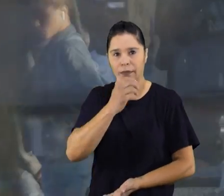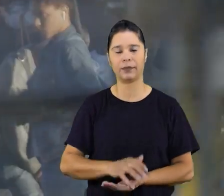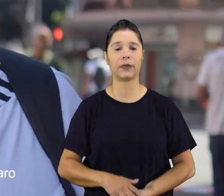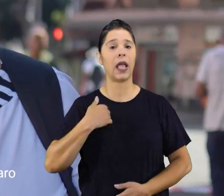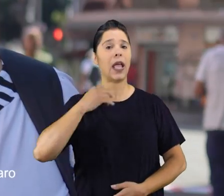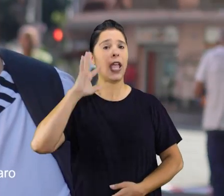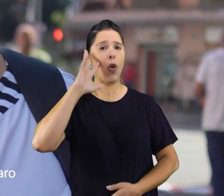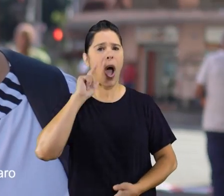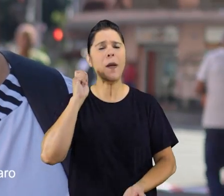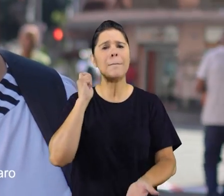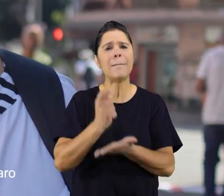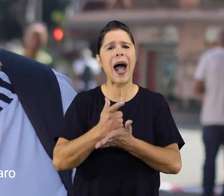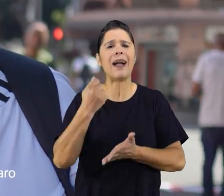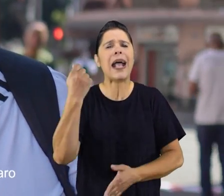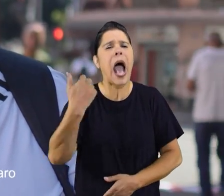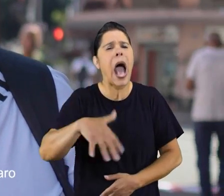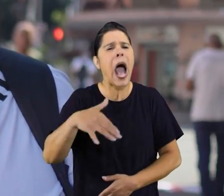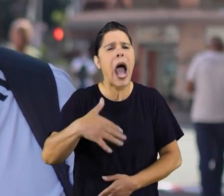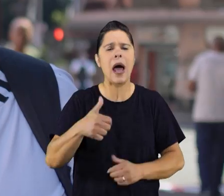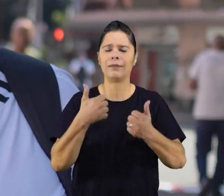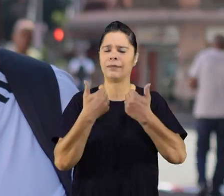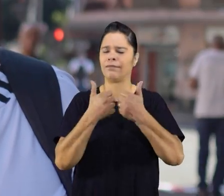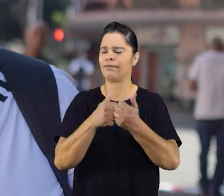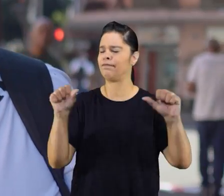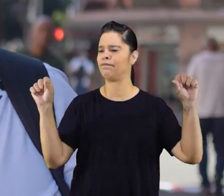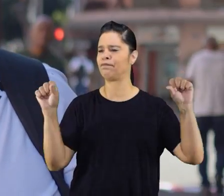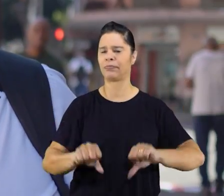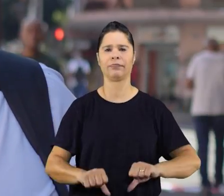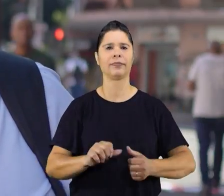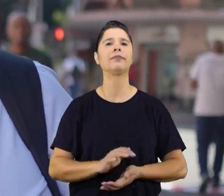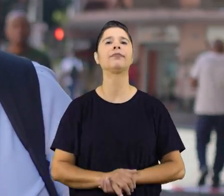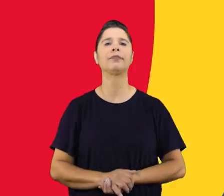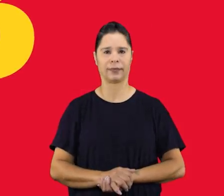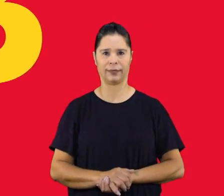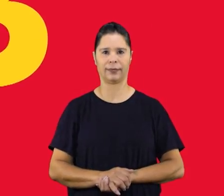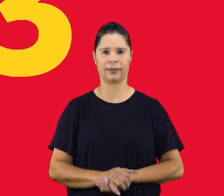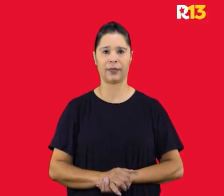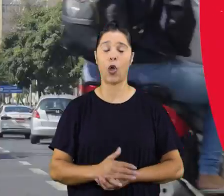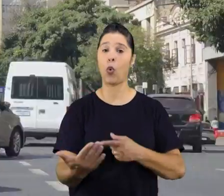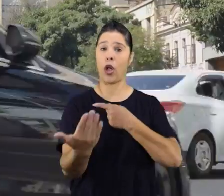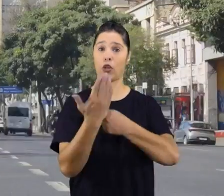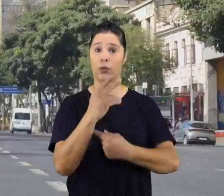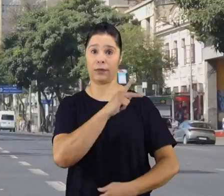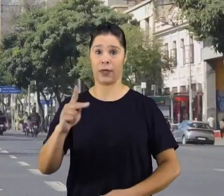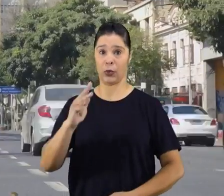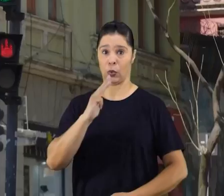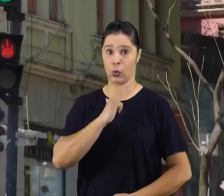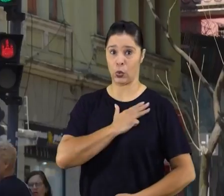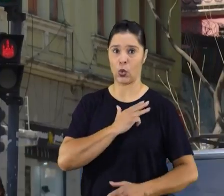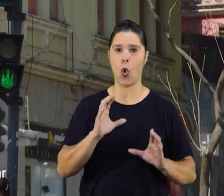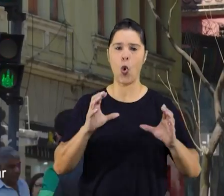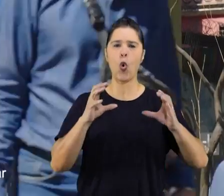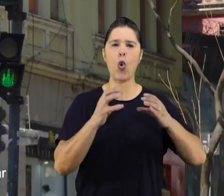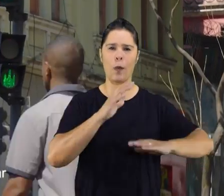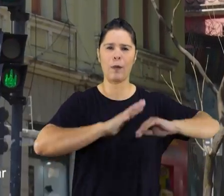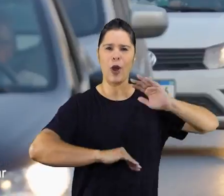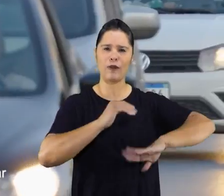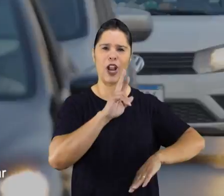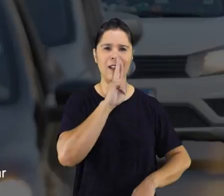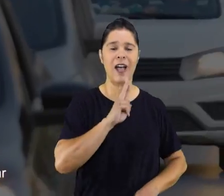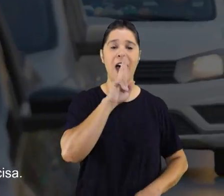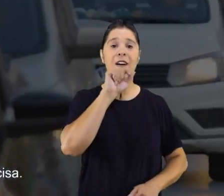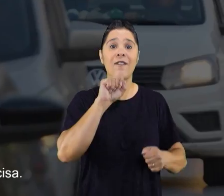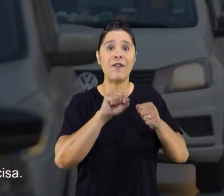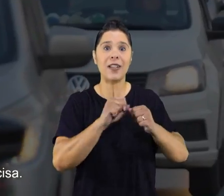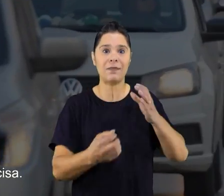lotadas. Eu acho que a gente paga muito caro por um transporte muito ruim. Com a ajuda do presidente Lula, o time do Rogério